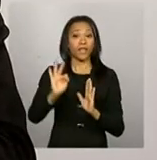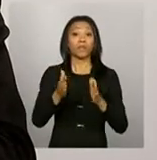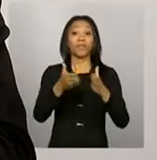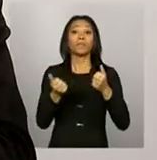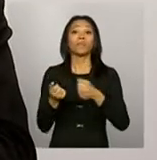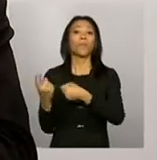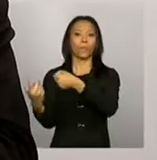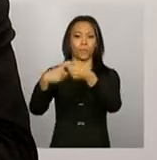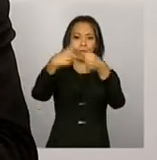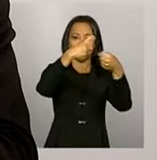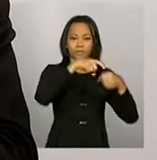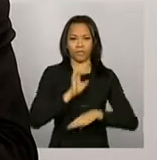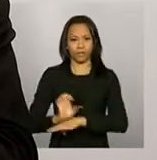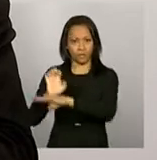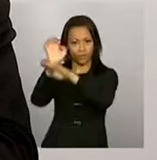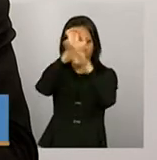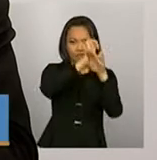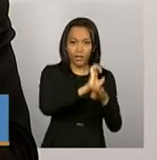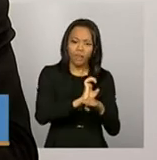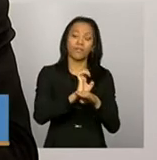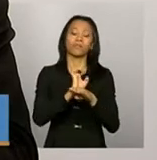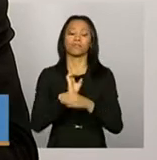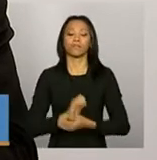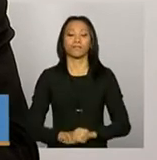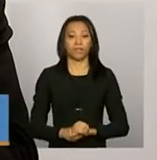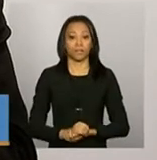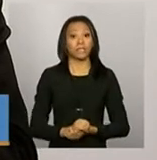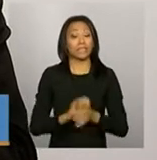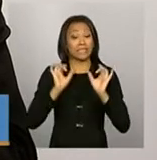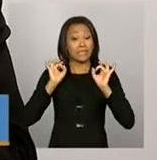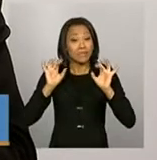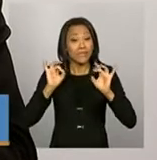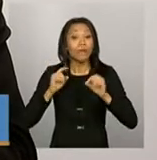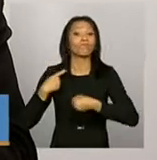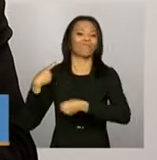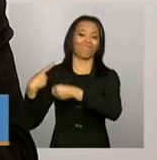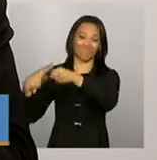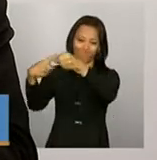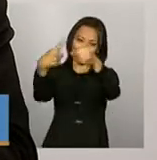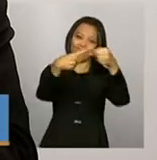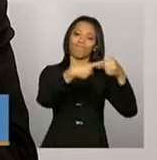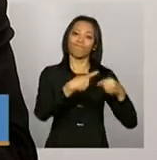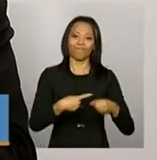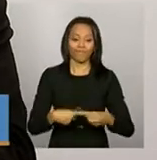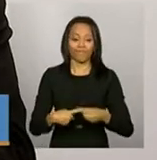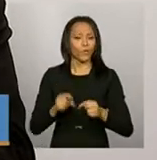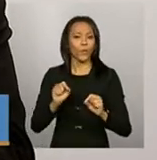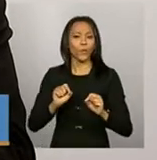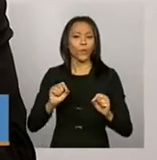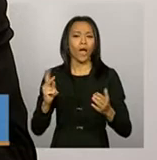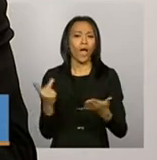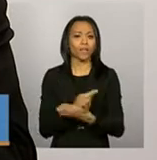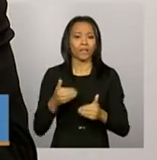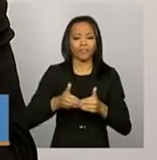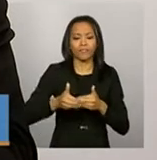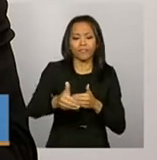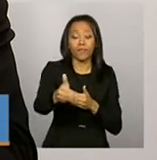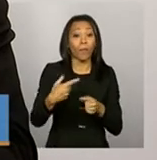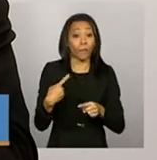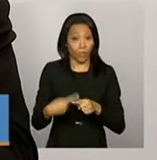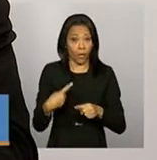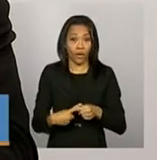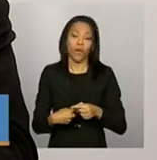federados, dos estados e especialmente dos municípios. Ela ocorre fundamentalmente porque os